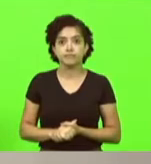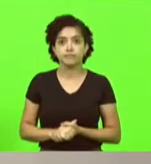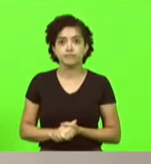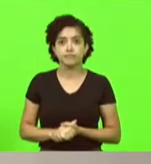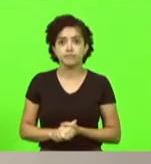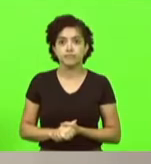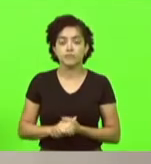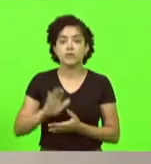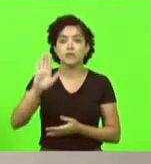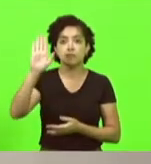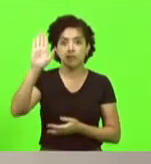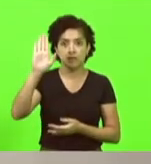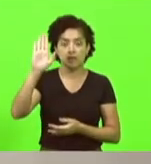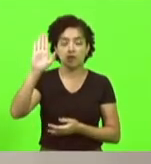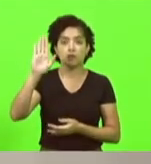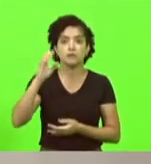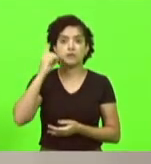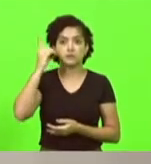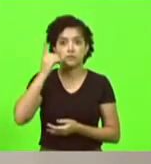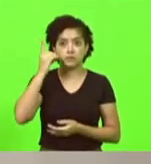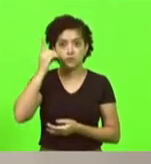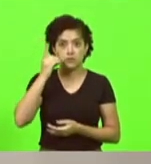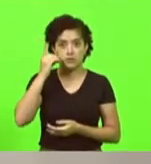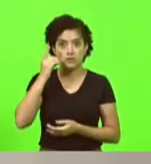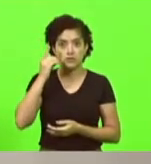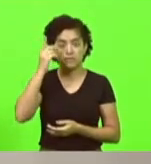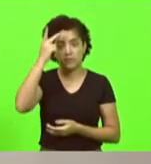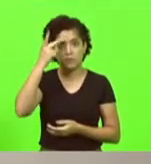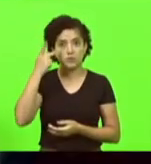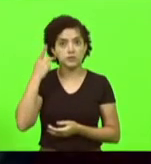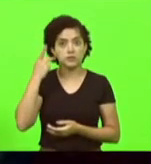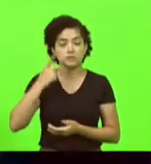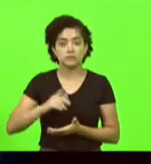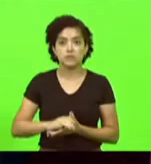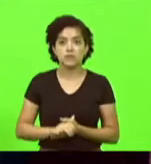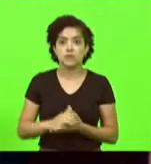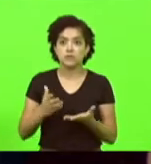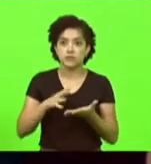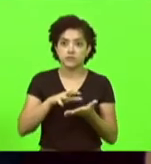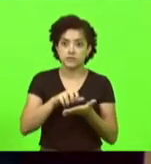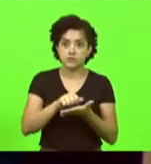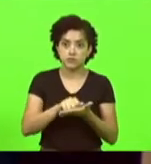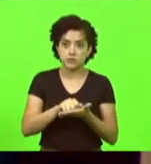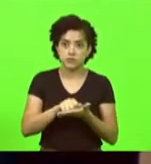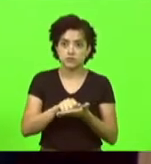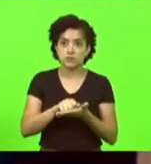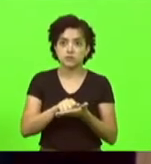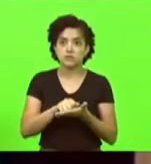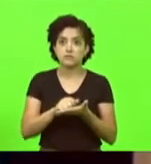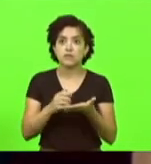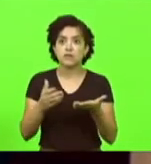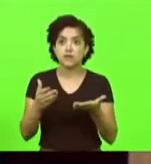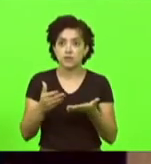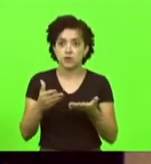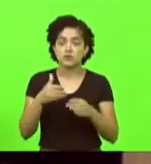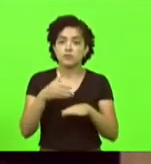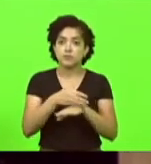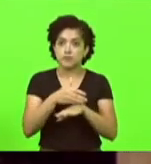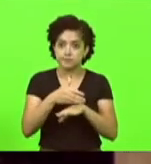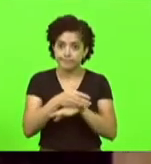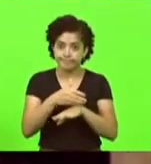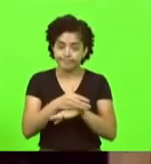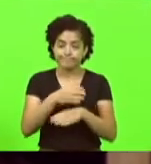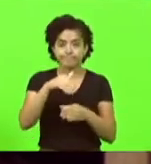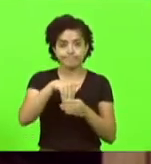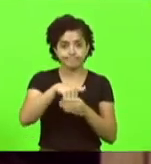Pela ordem, deputada Paulinha. Eu quero apenas fazer um registro. É evidente que nós estamos participando de um processo eleitoral